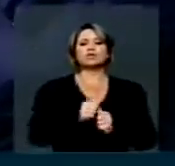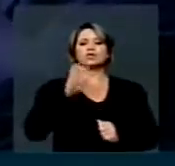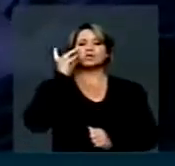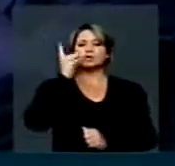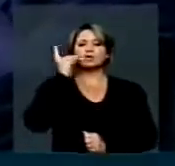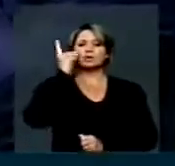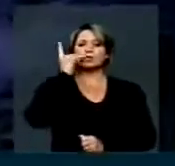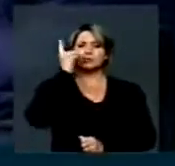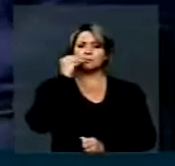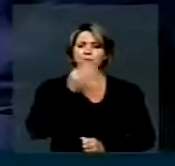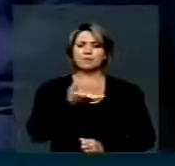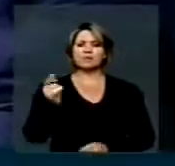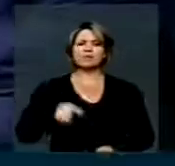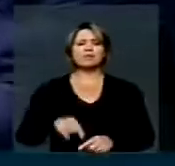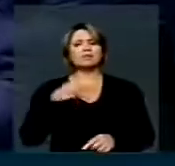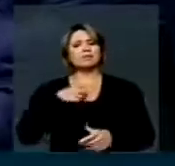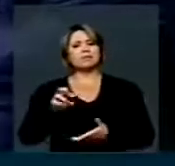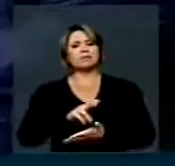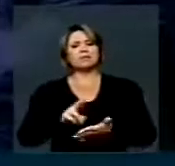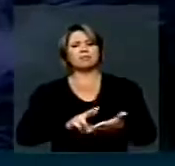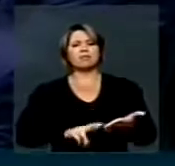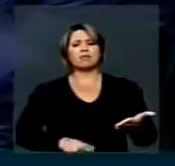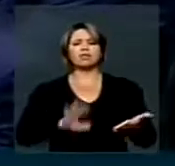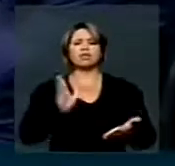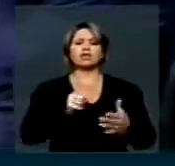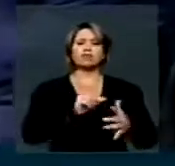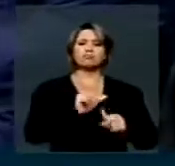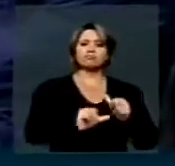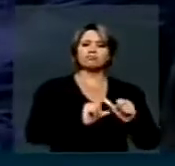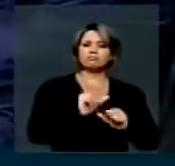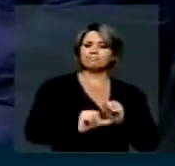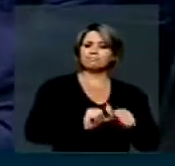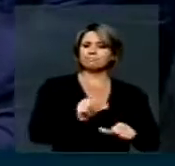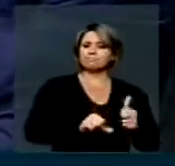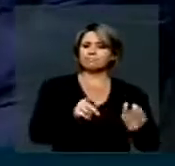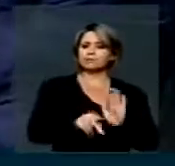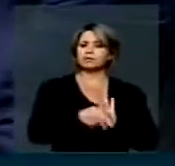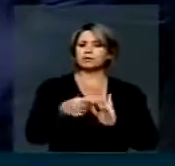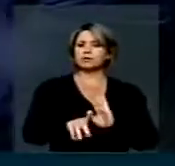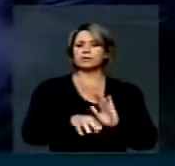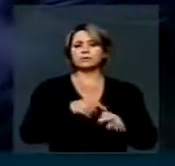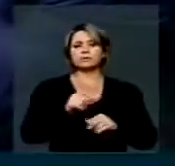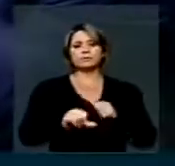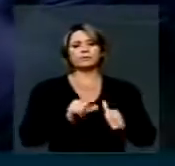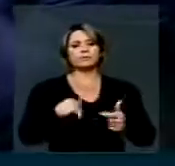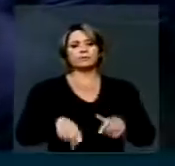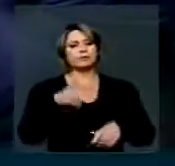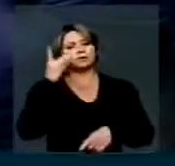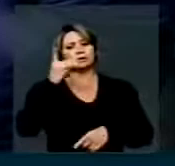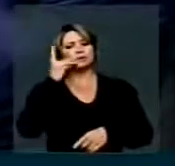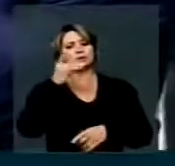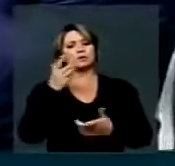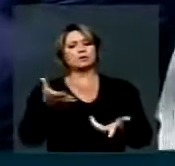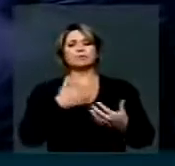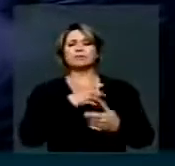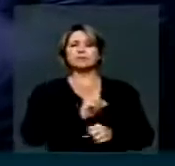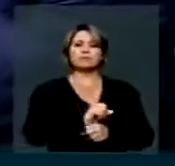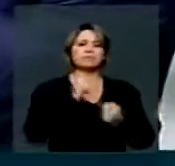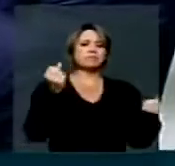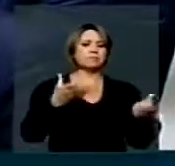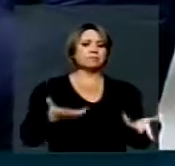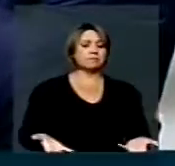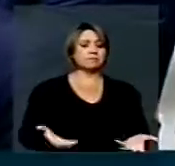experimentados. Esse relatório já teve mudanças pela vontade própria interna dessa Casa. Não é possível